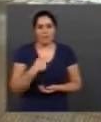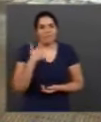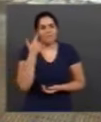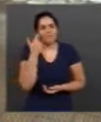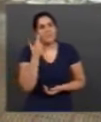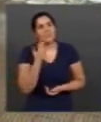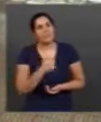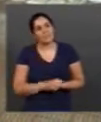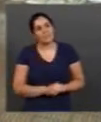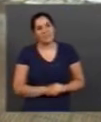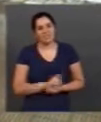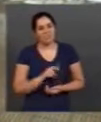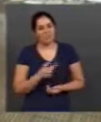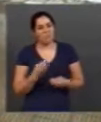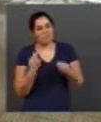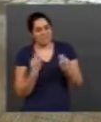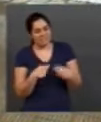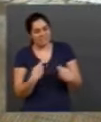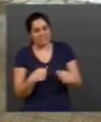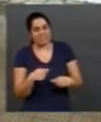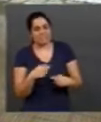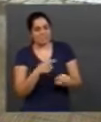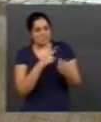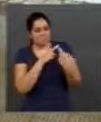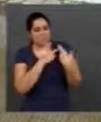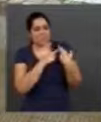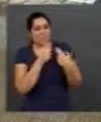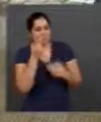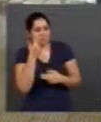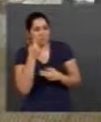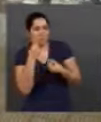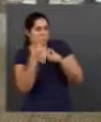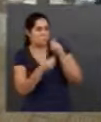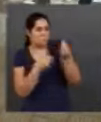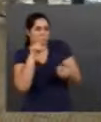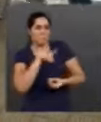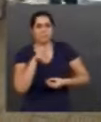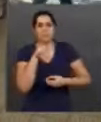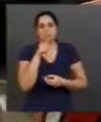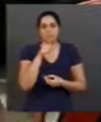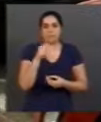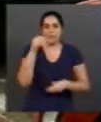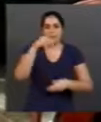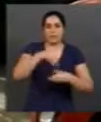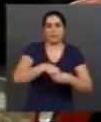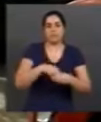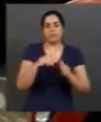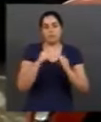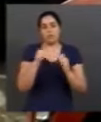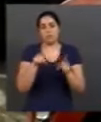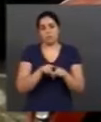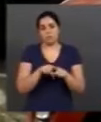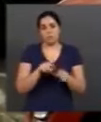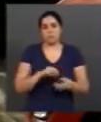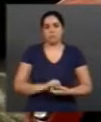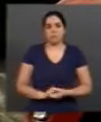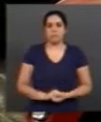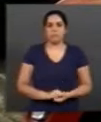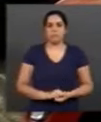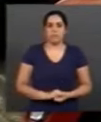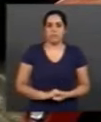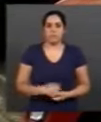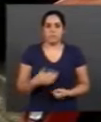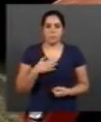se policiar em questão de tudo que a gente faz, principalmente dentro da nossa casa. No prédio, gente colocou uma proposta